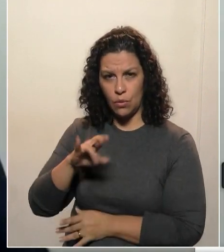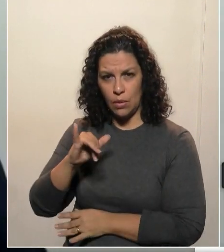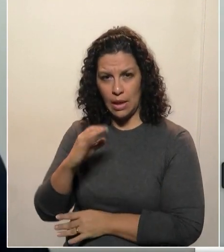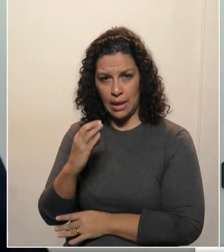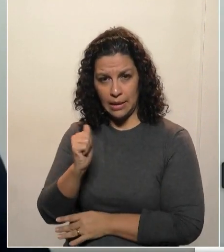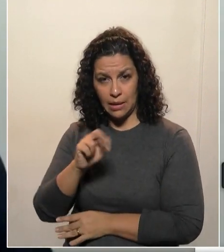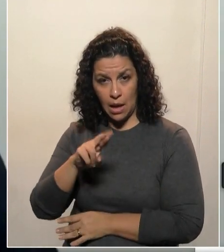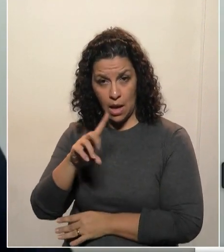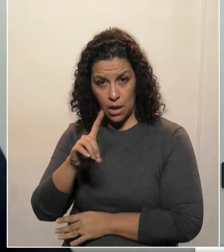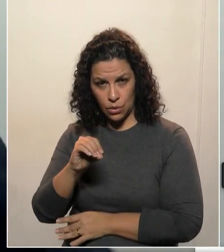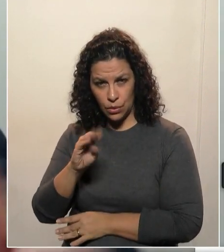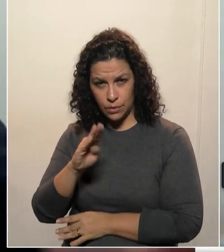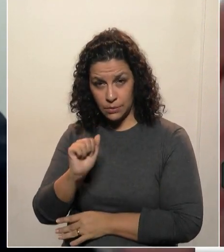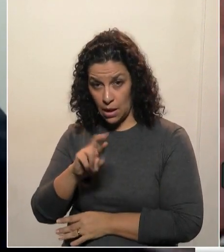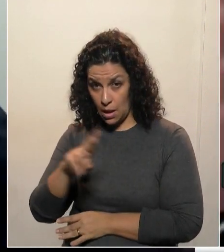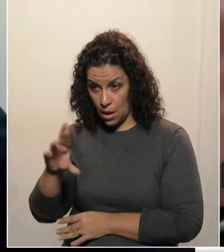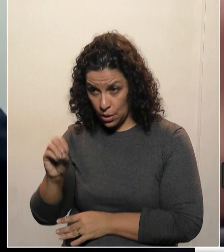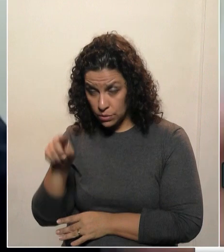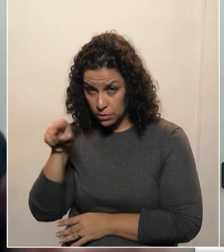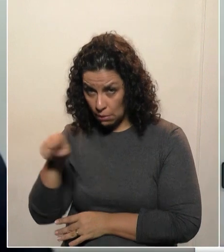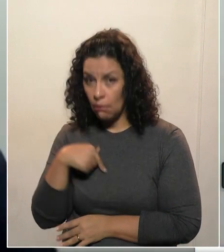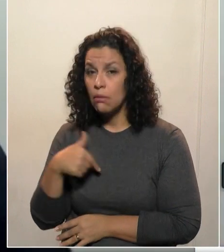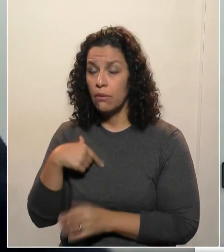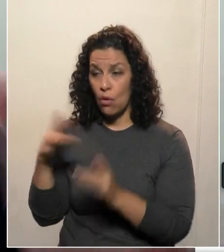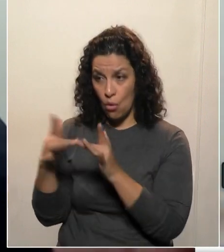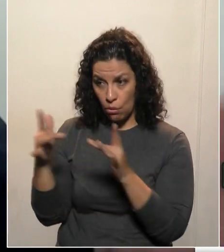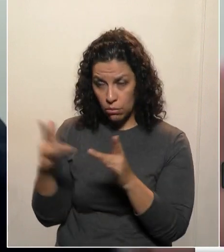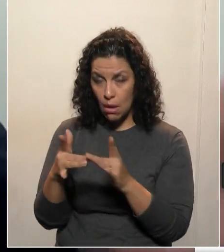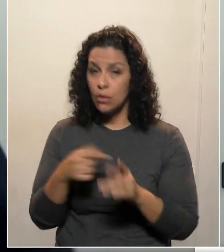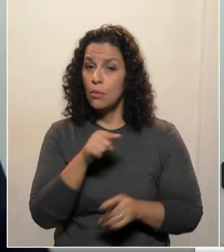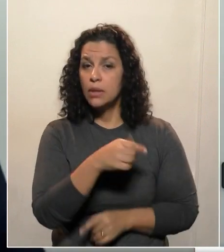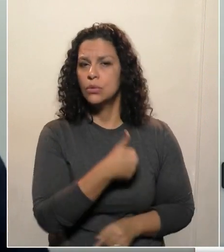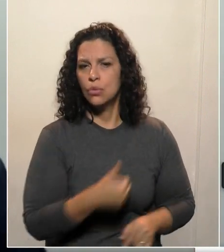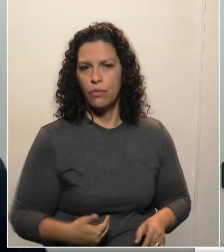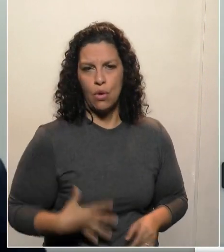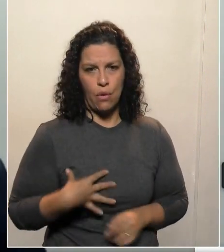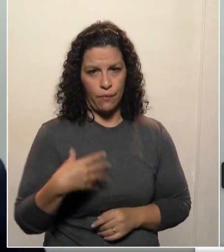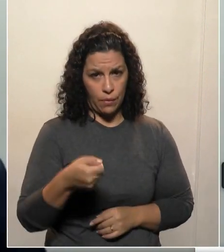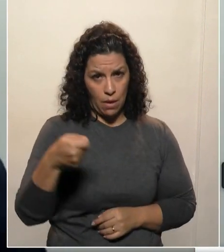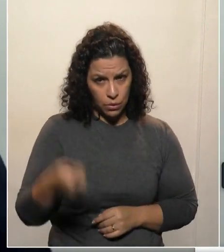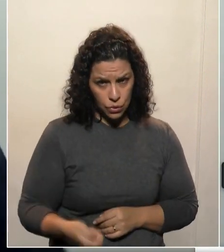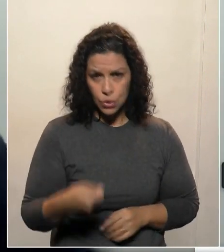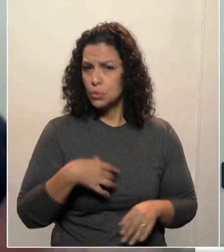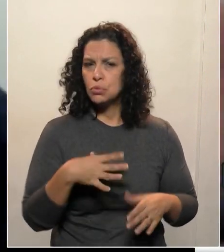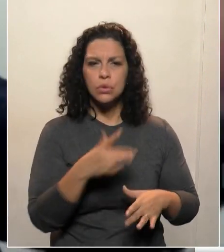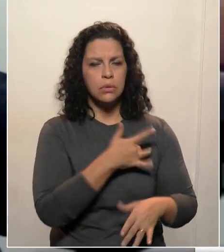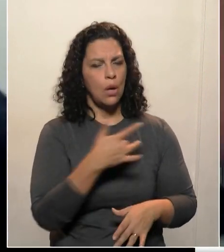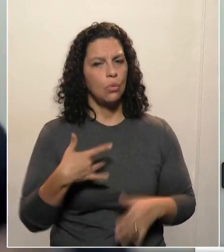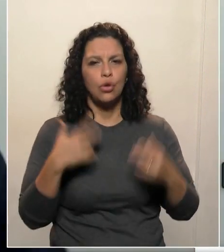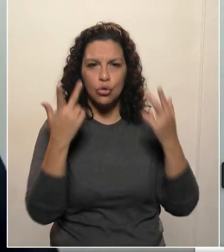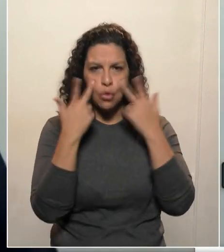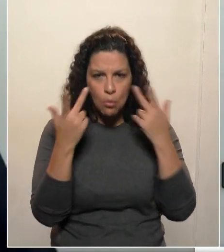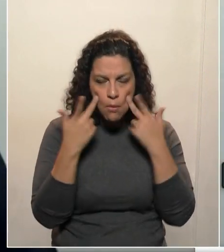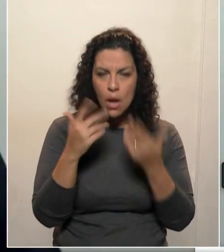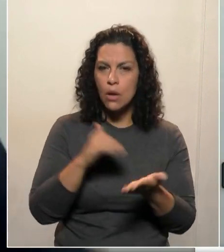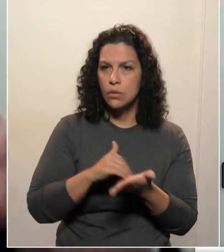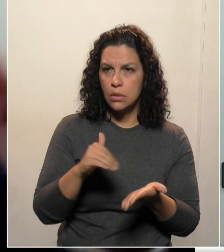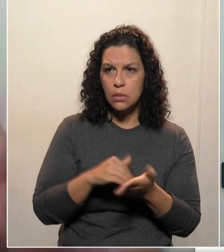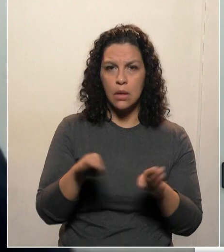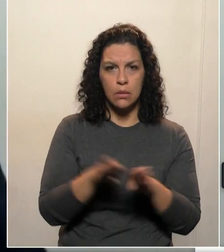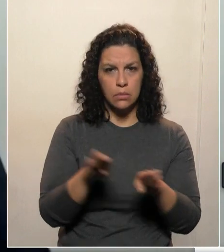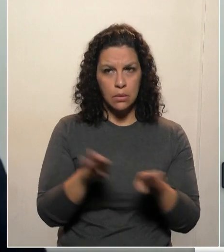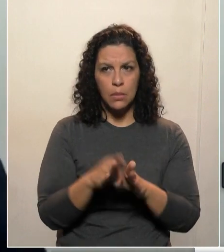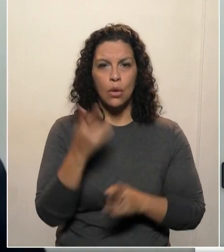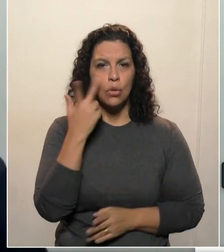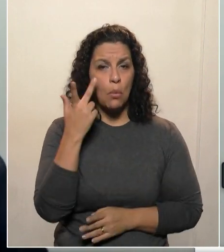esteve a doença. Nós já estamos felizes com a recuperação. Mas tanto ele como os demais secretários que estiveram presentes, espero que o nosso deputado